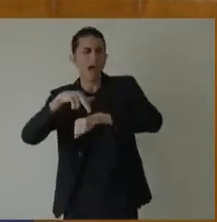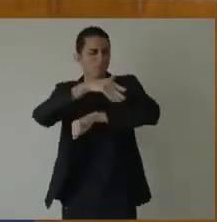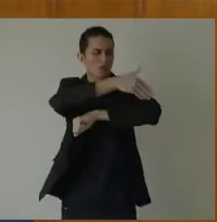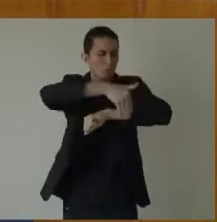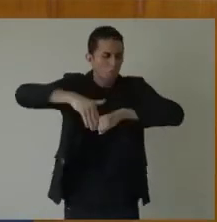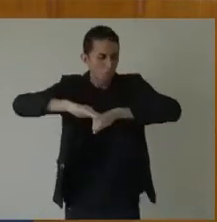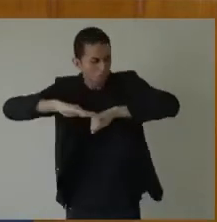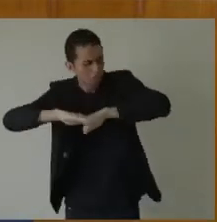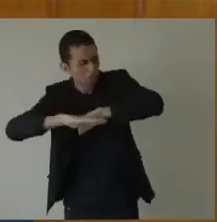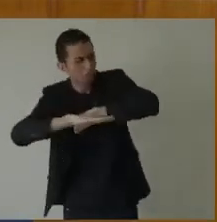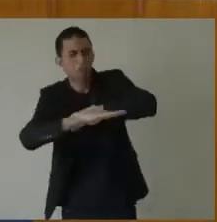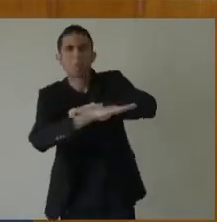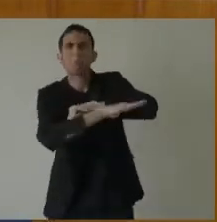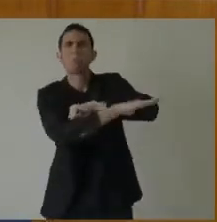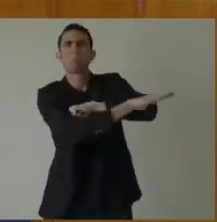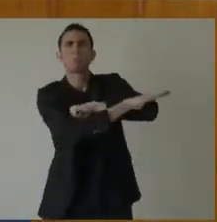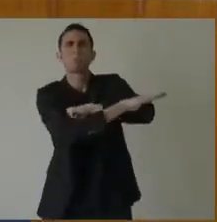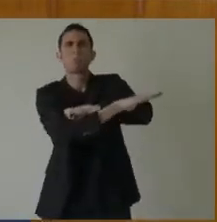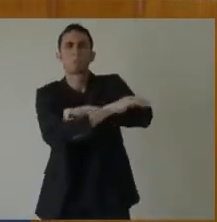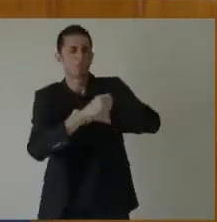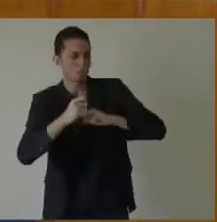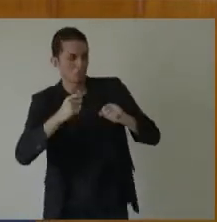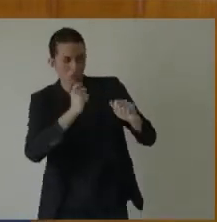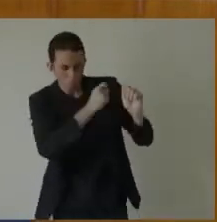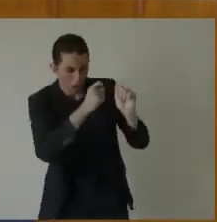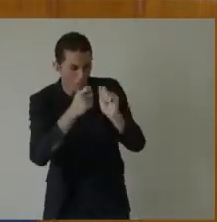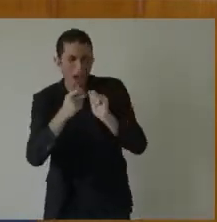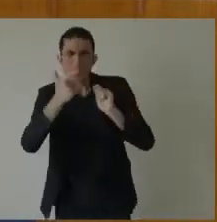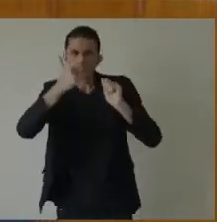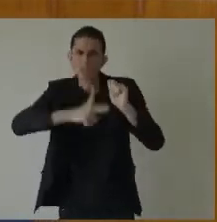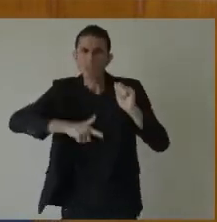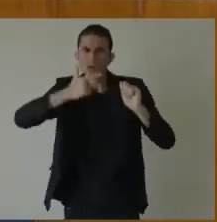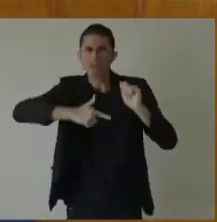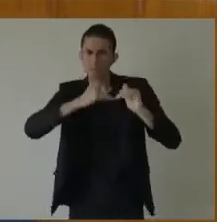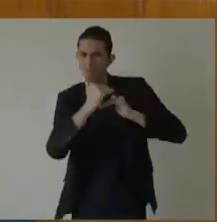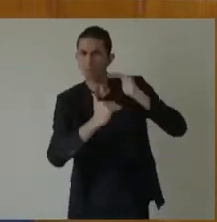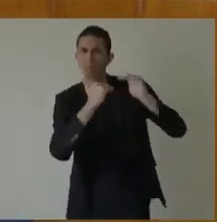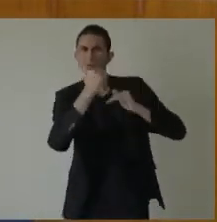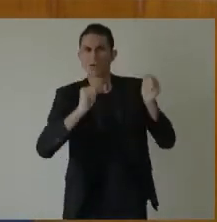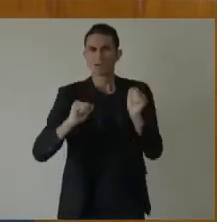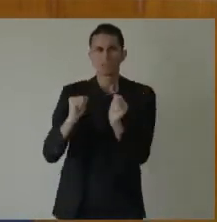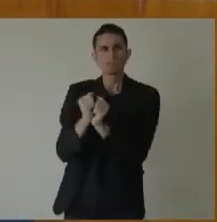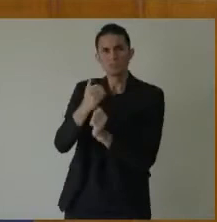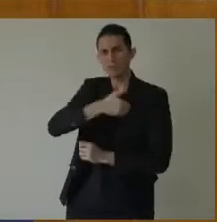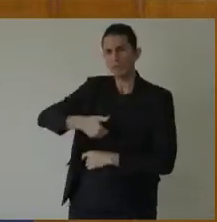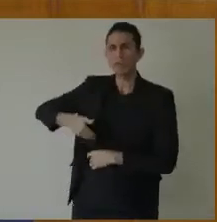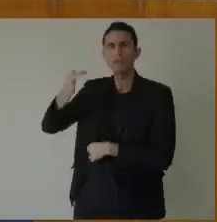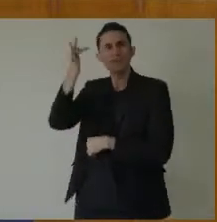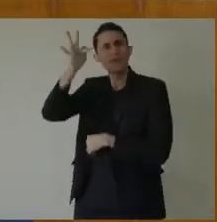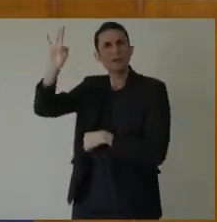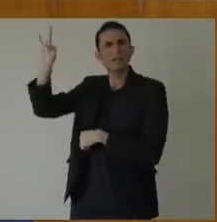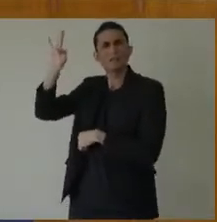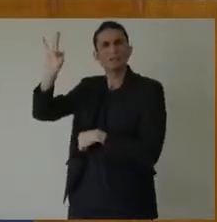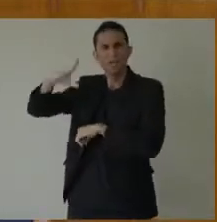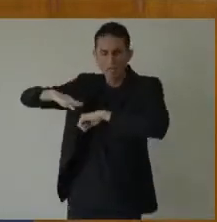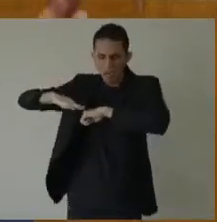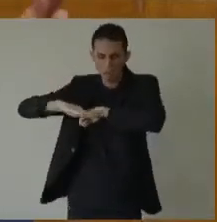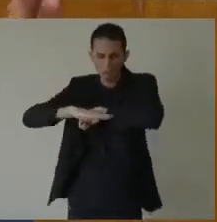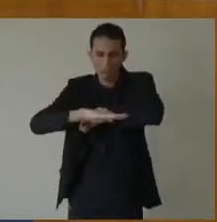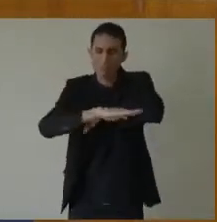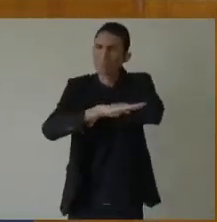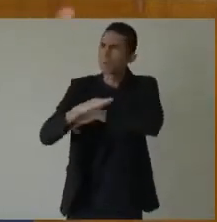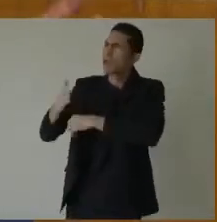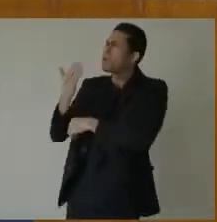junto ao governo federal asfaltar a 174, que é a competência do governo federal, vou melhorar a